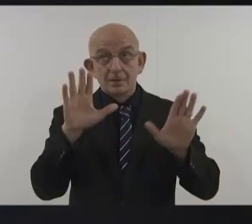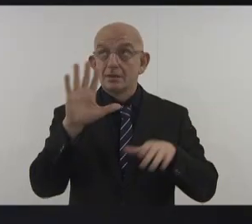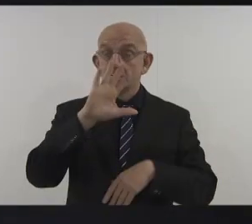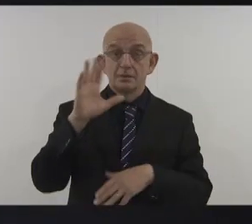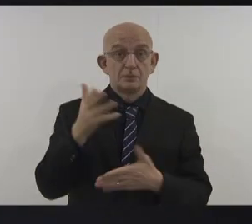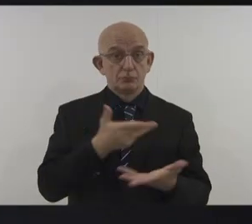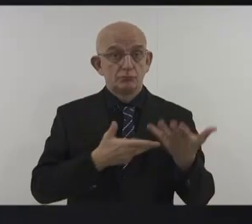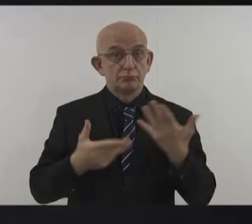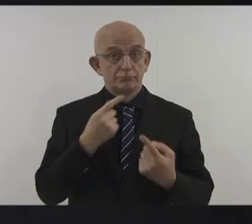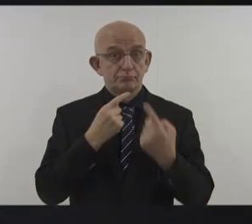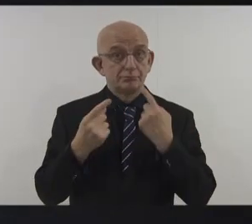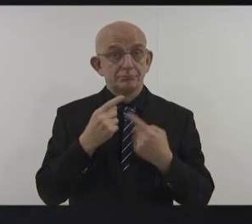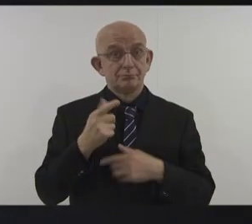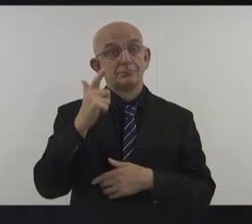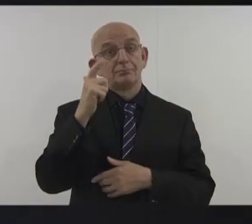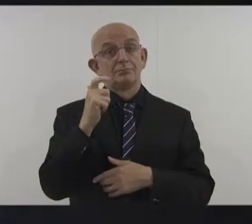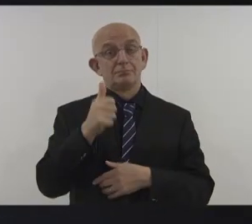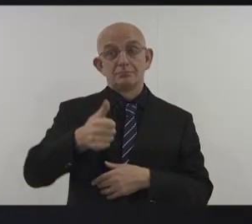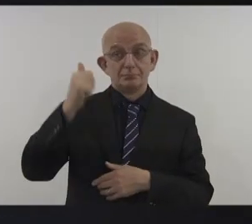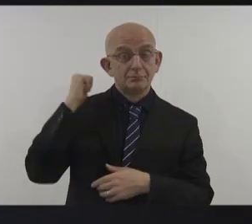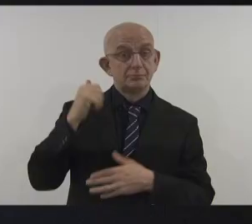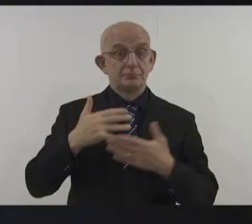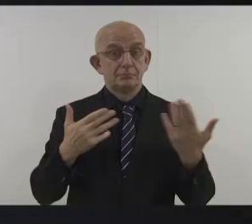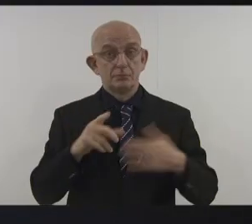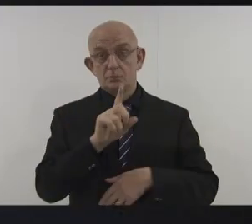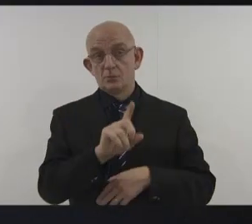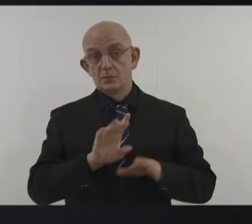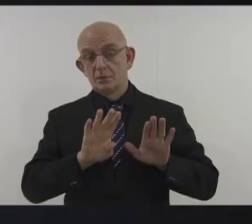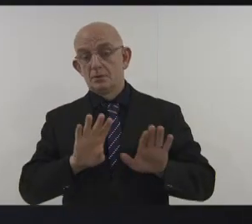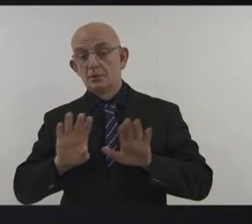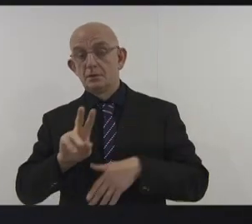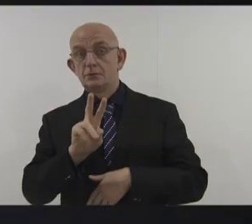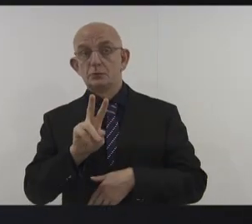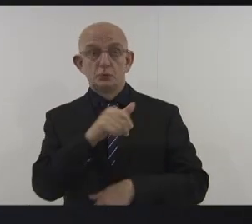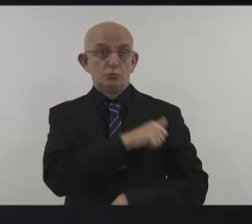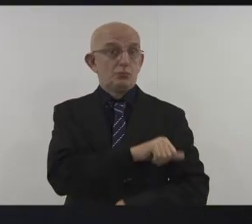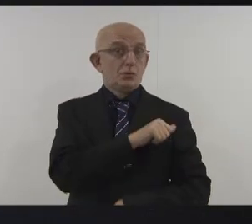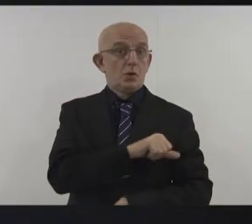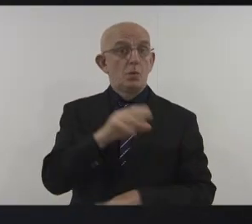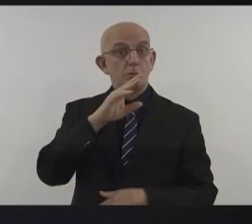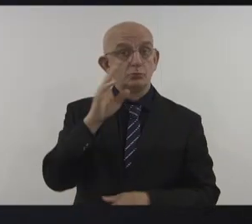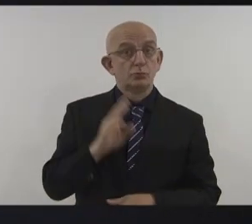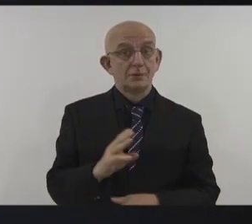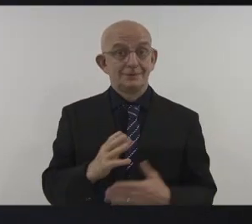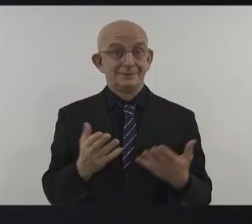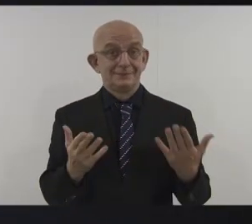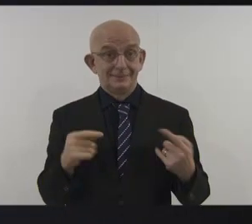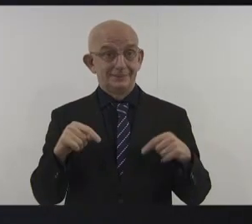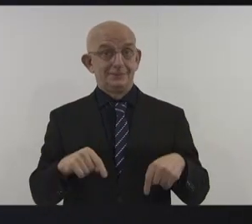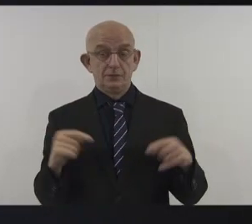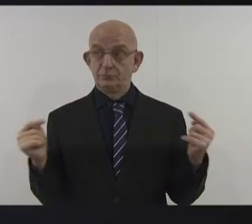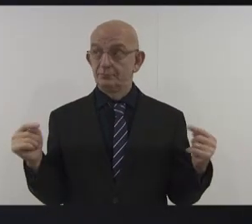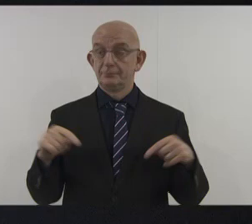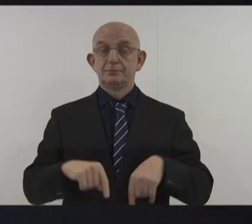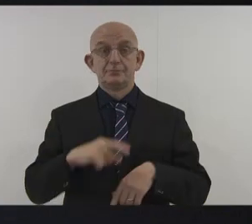nos trazem agora a Baku, no Azerbaijão, para a COP29. Cada uma